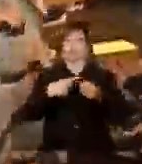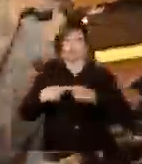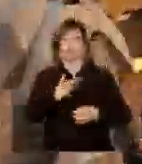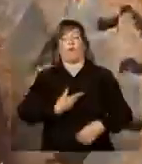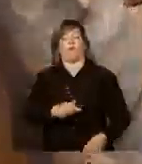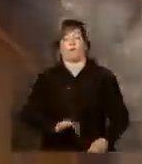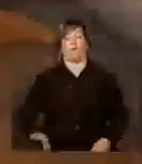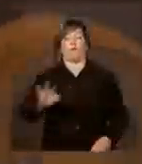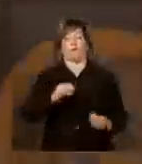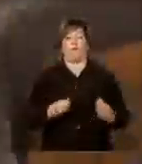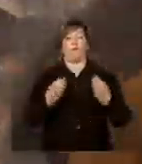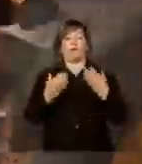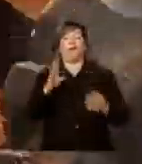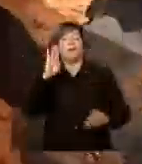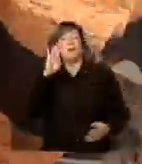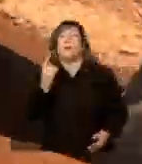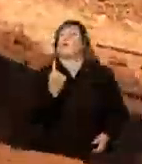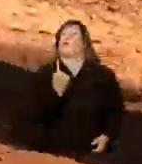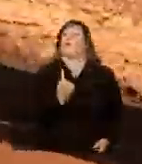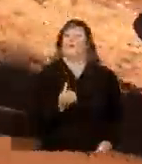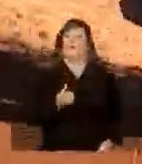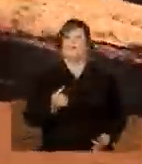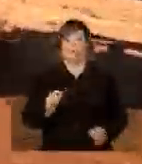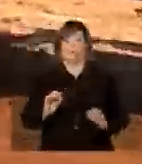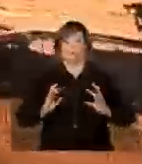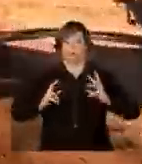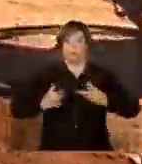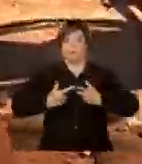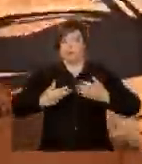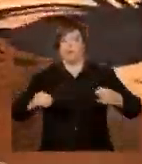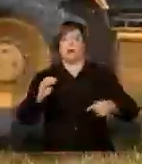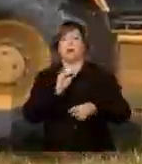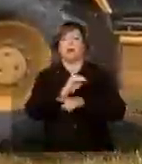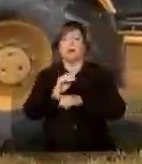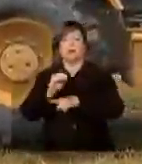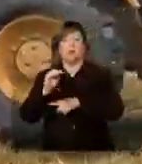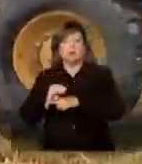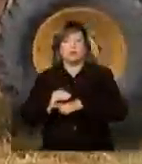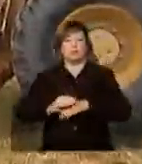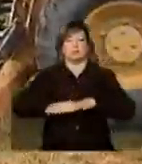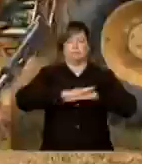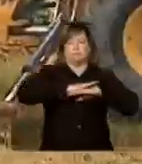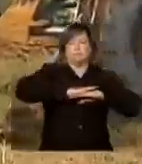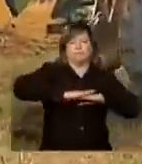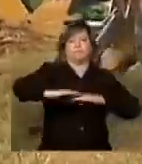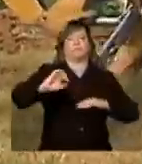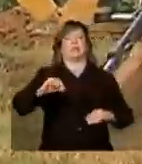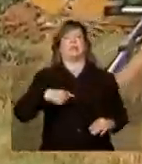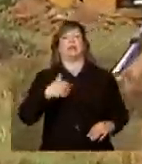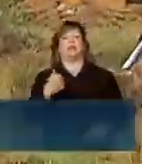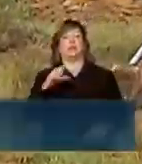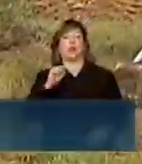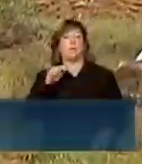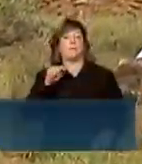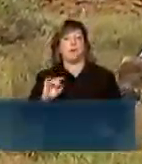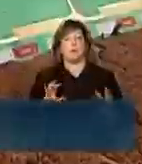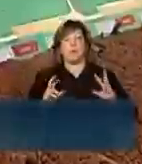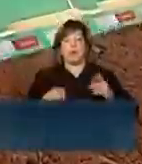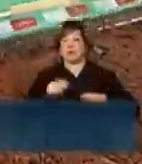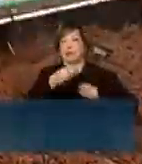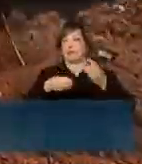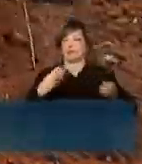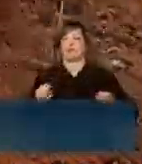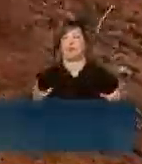federal pelo menos um equipamento para a conservação de estradas vicinais. A ideia é entregar todas as 18 mil máquinas,